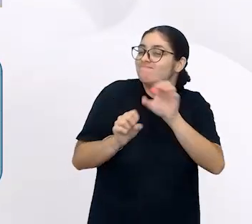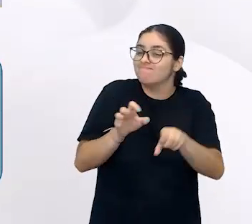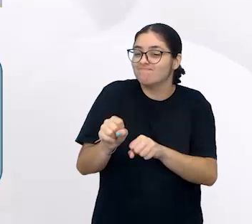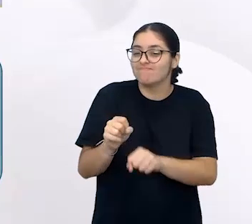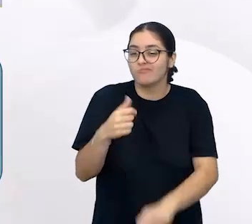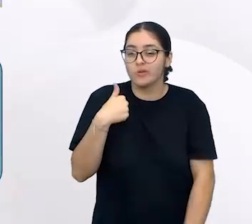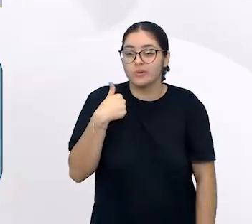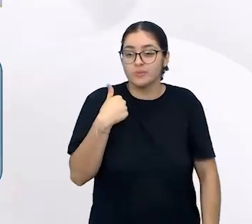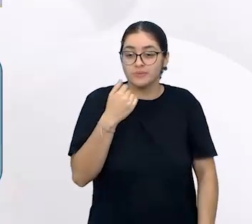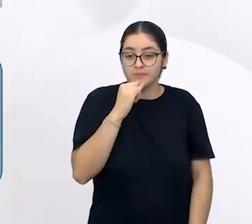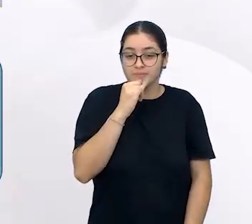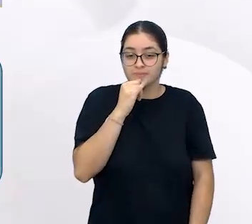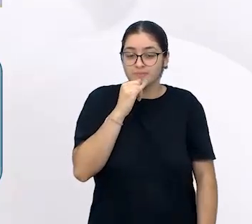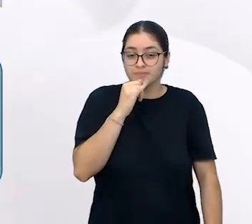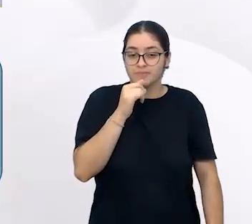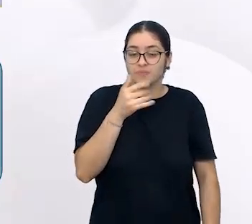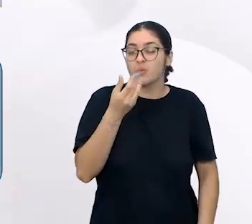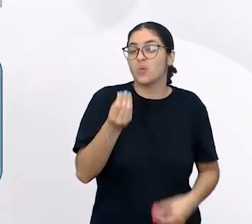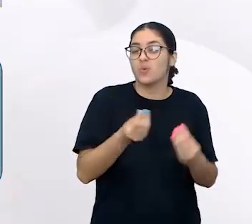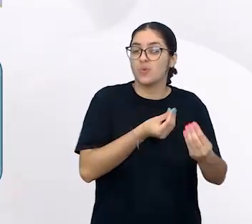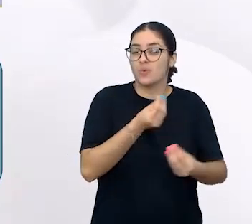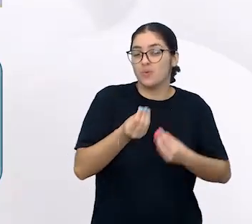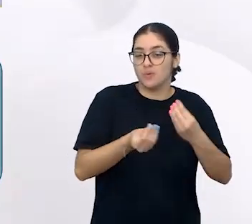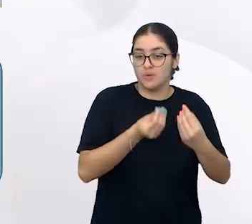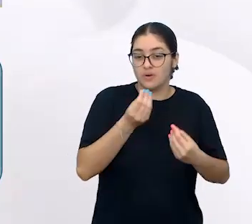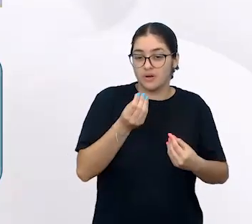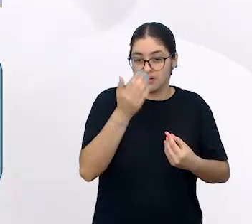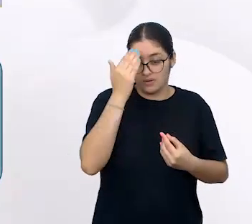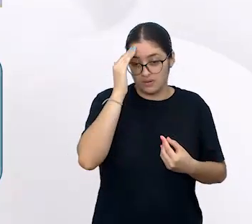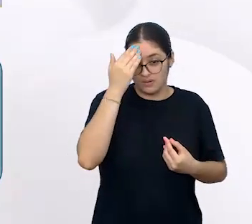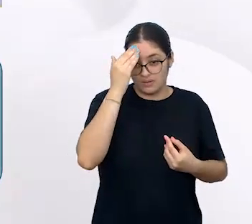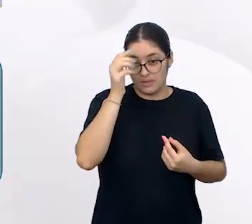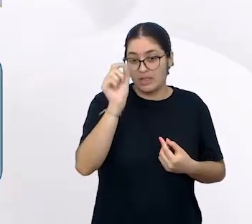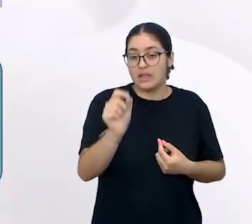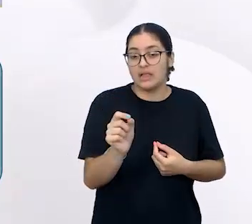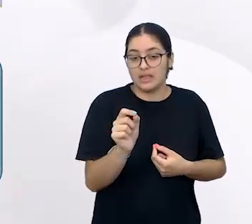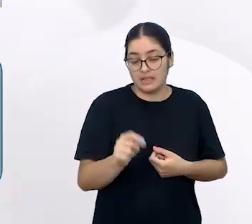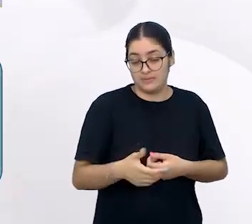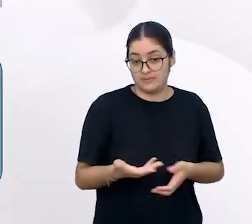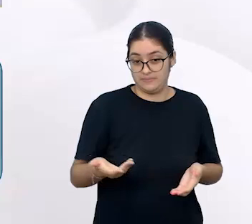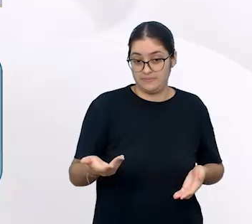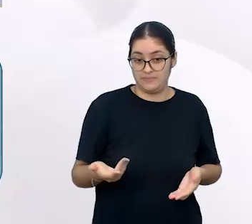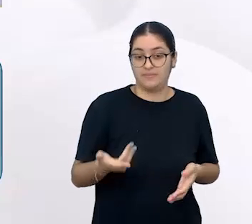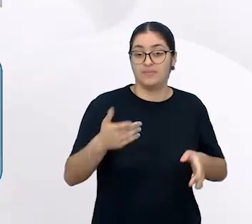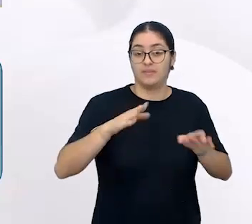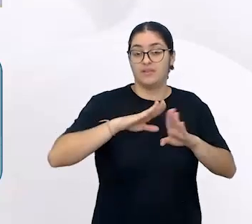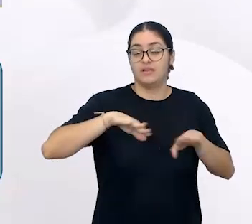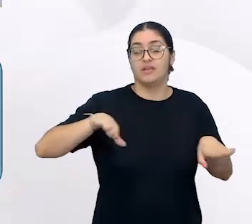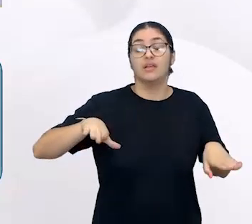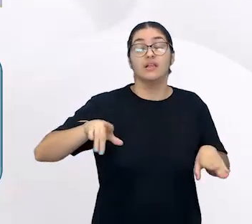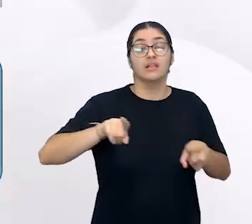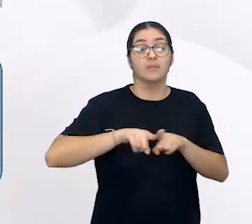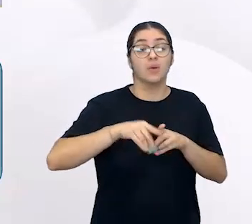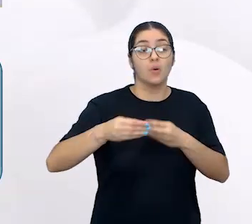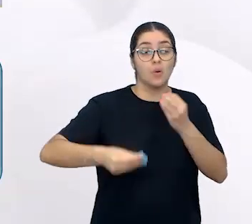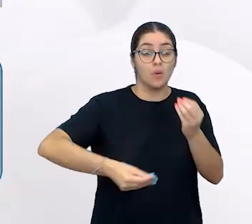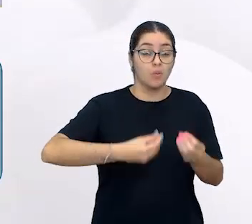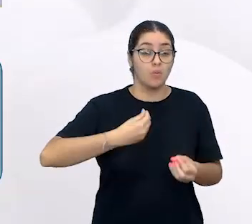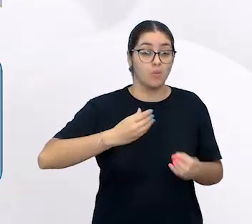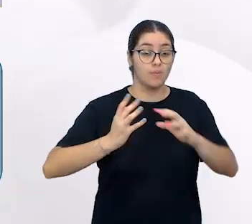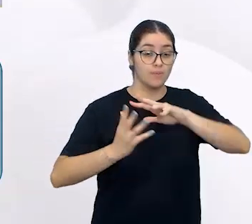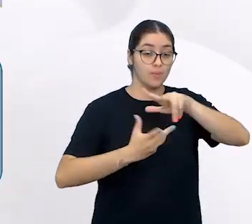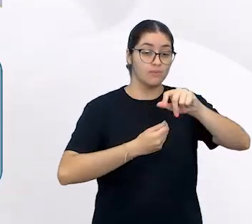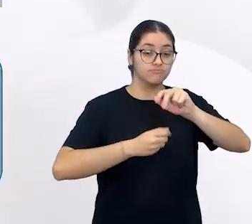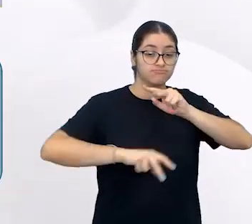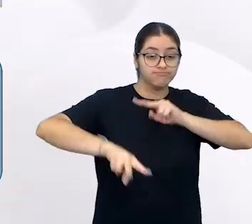sondagem, o que a gente está buscando? Buscando entender quem? Buscando entender a criança e como ela vê o mundo e como ela